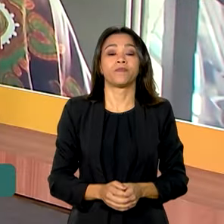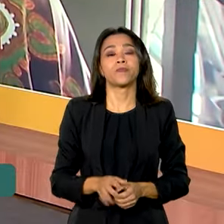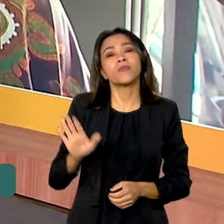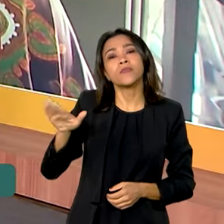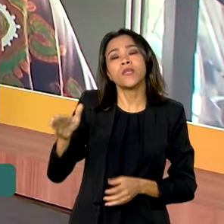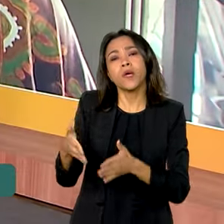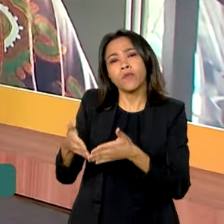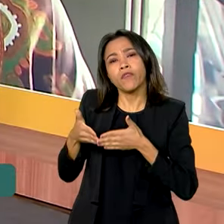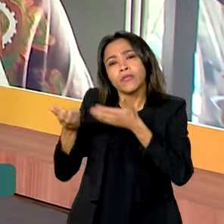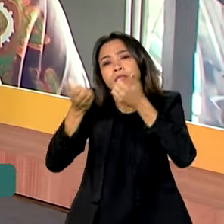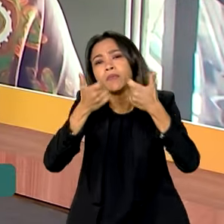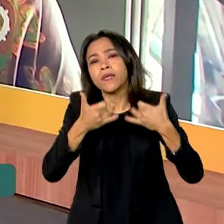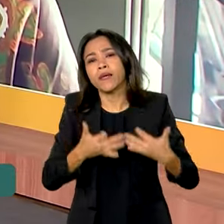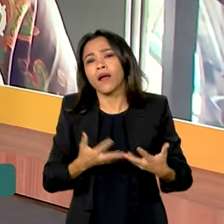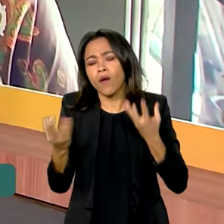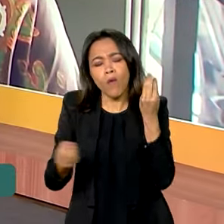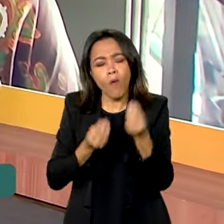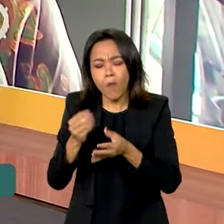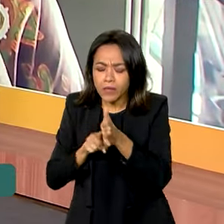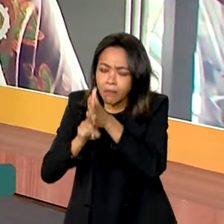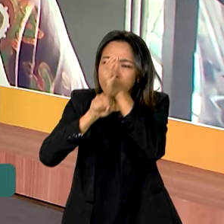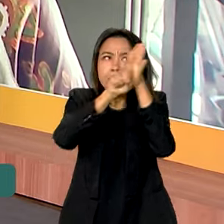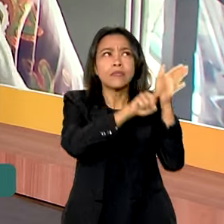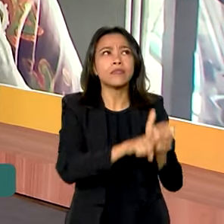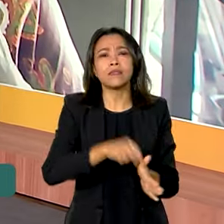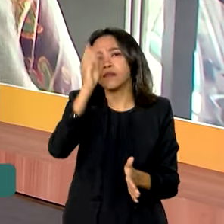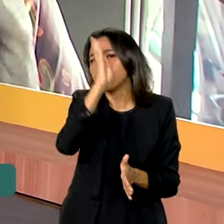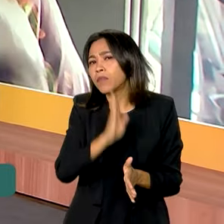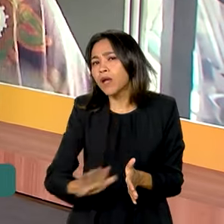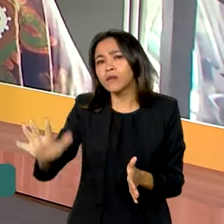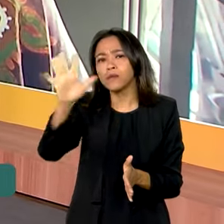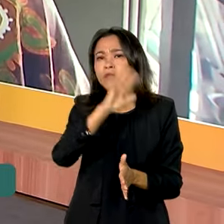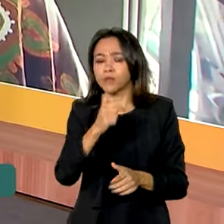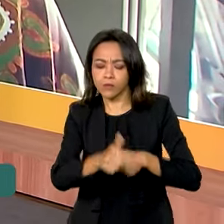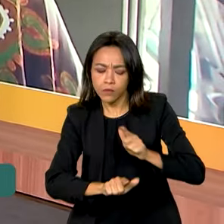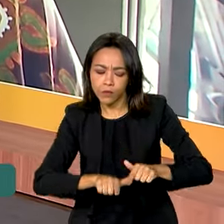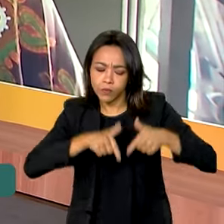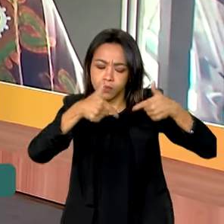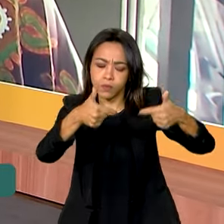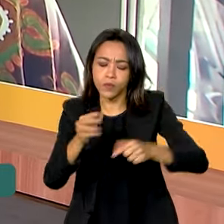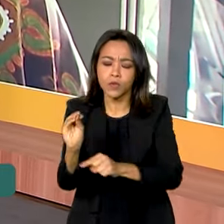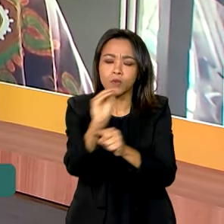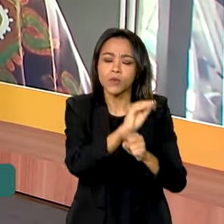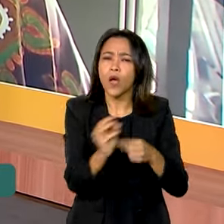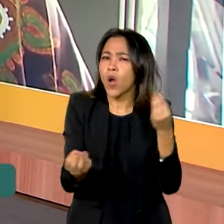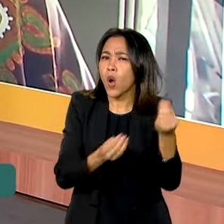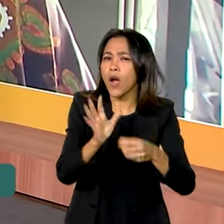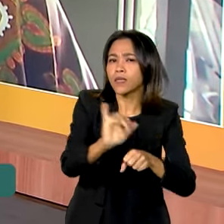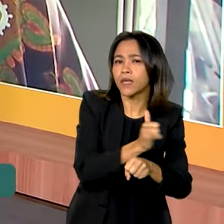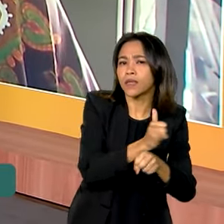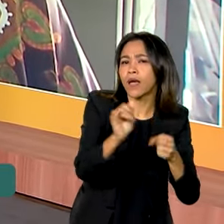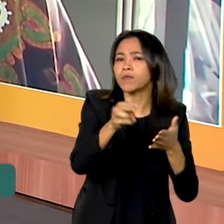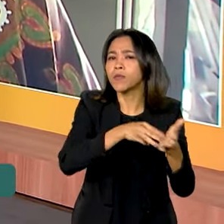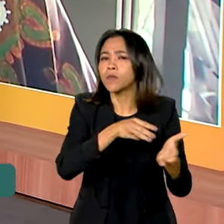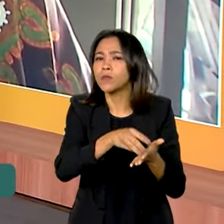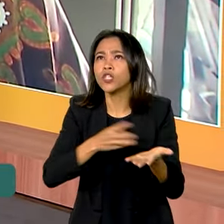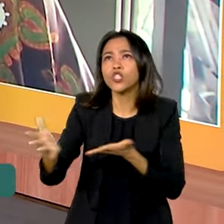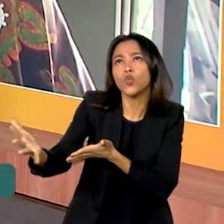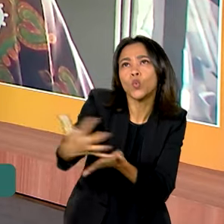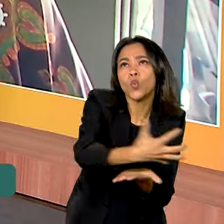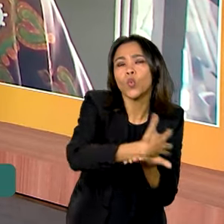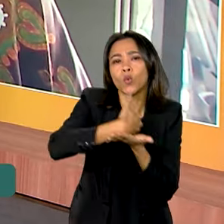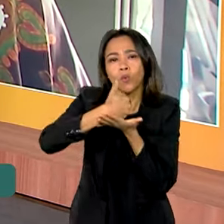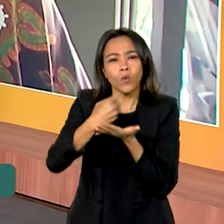começa explicando para a gente a Pesquisa Nacional do Trabalho de Cuidados. Como que vai ser feita essa coleta de dados? Qual o objetivo central